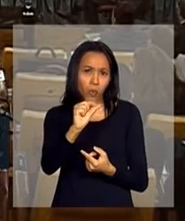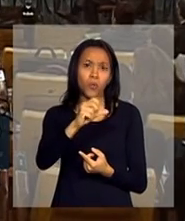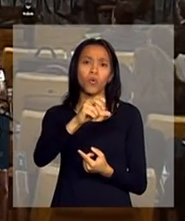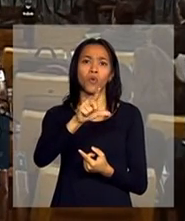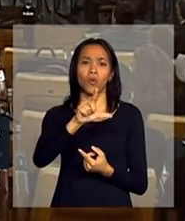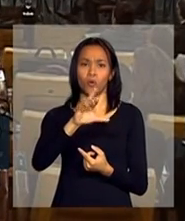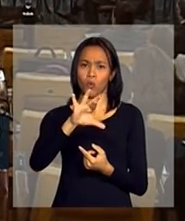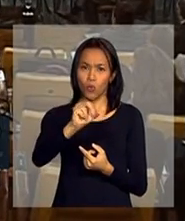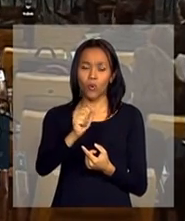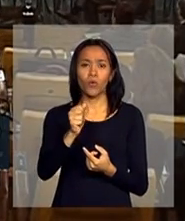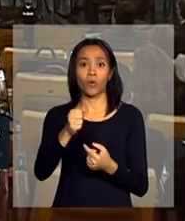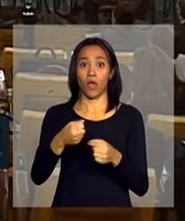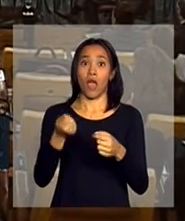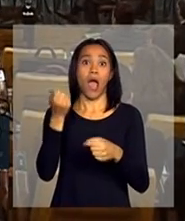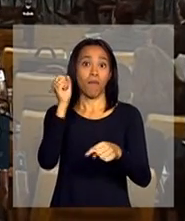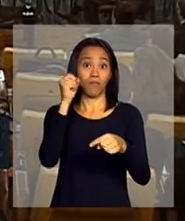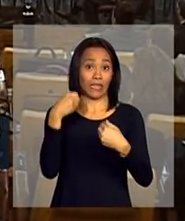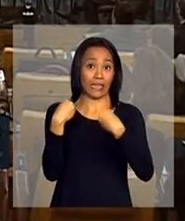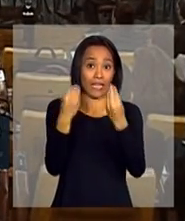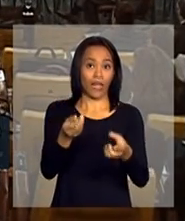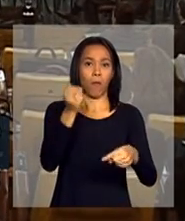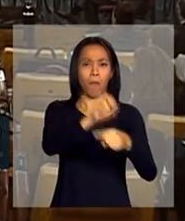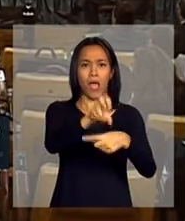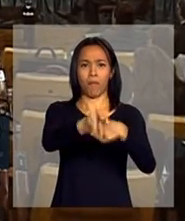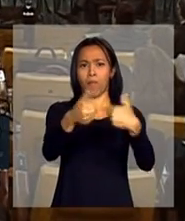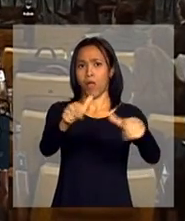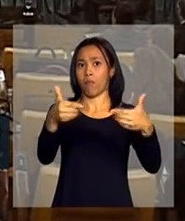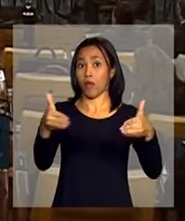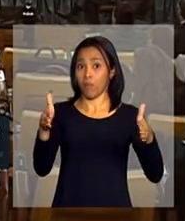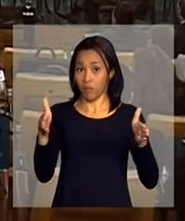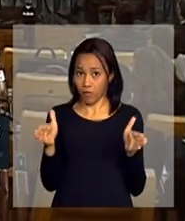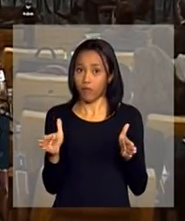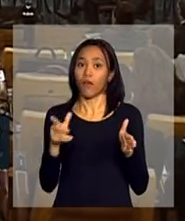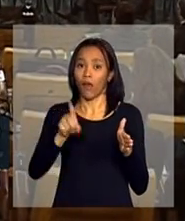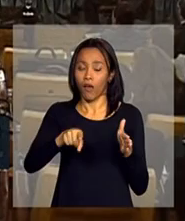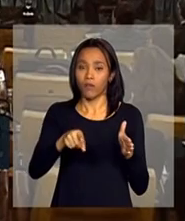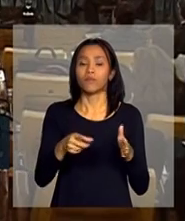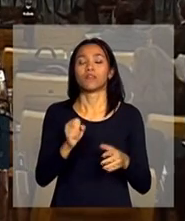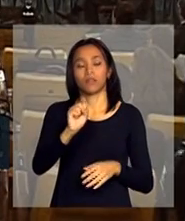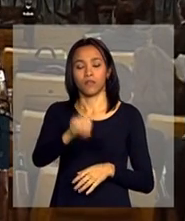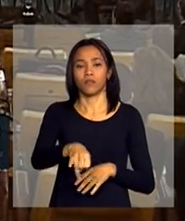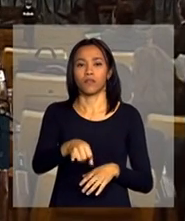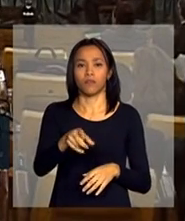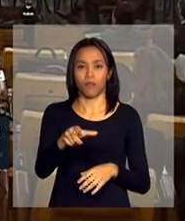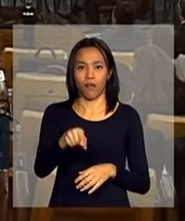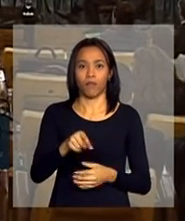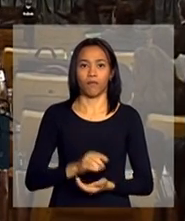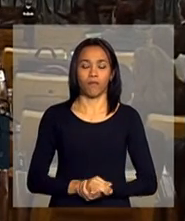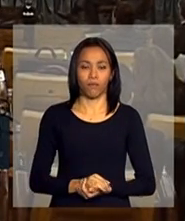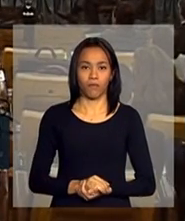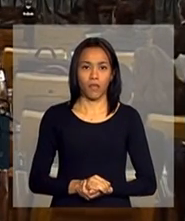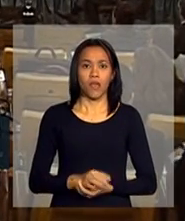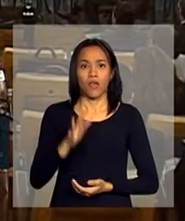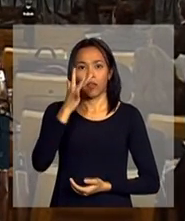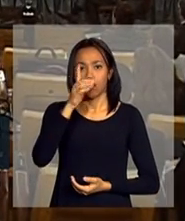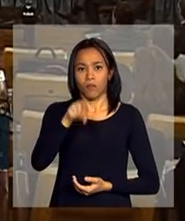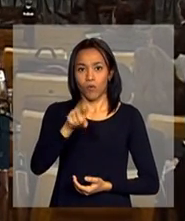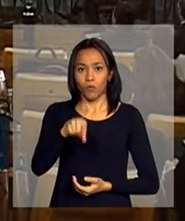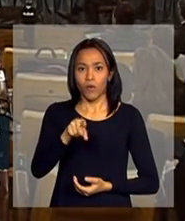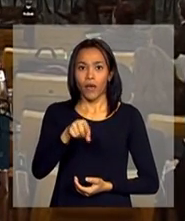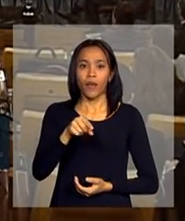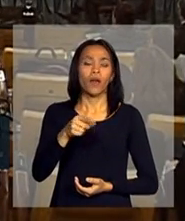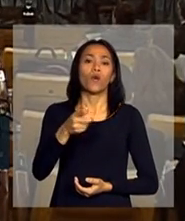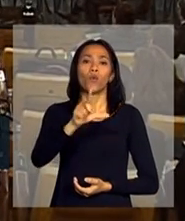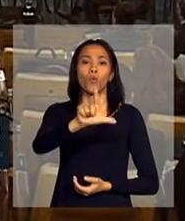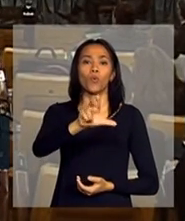Aqueles que são mais lucrativos e que geram mais empregos de maior tamanho, o